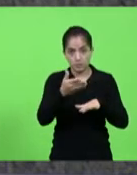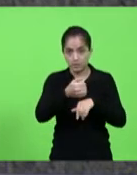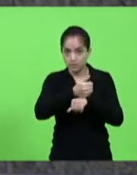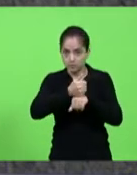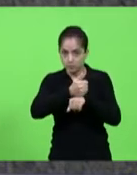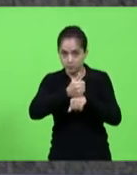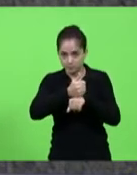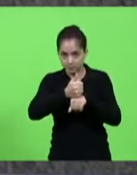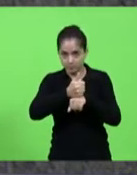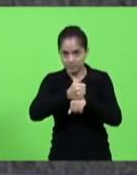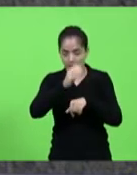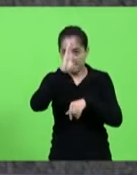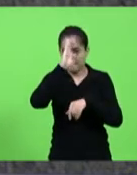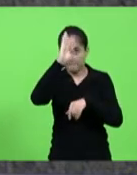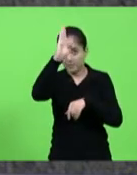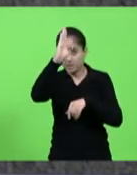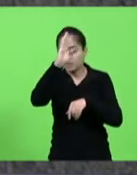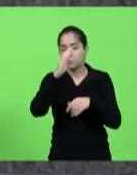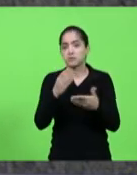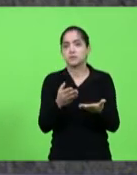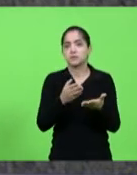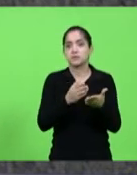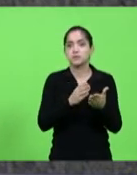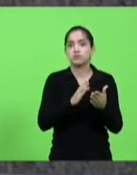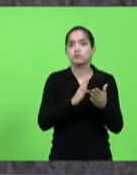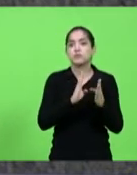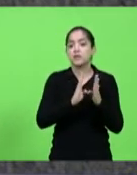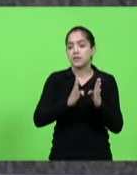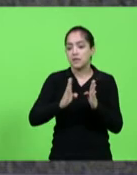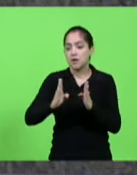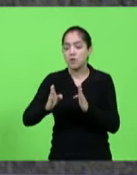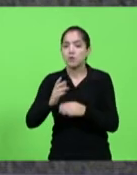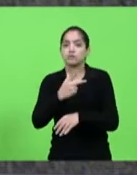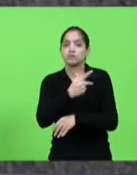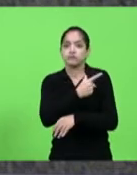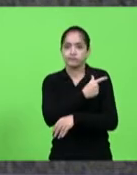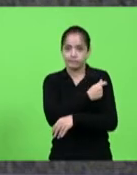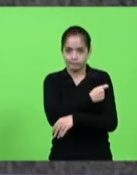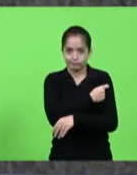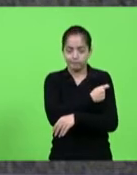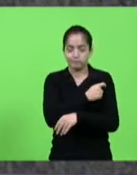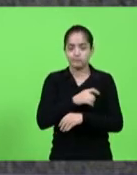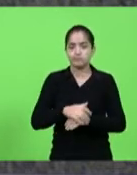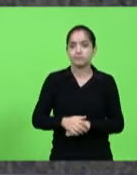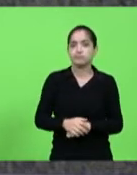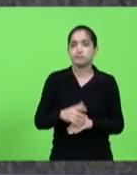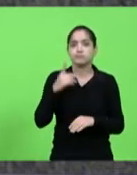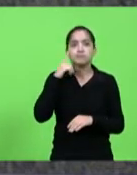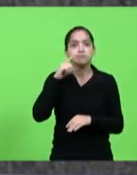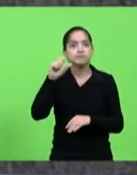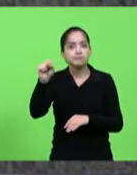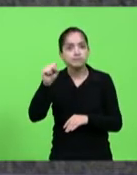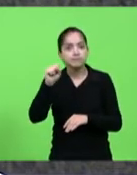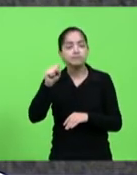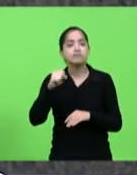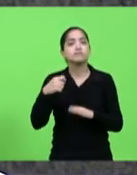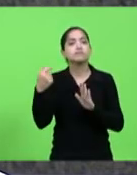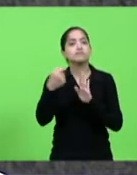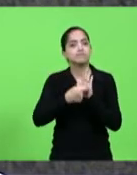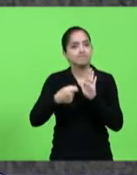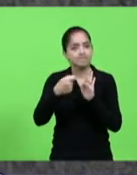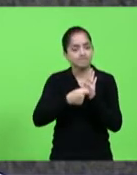como categoria prioritária na ordem de vacinação no Estado. Diante dessas conquistas e das próximas lutas,